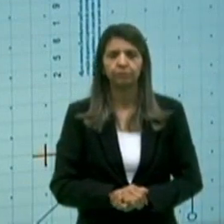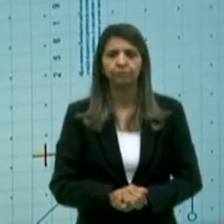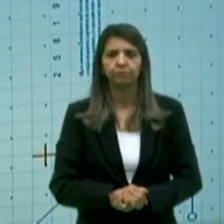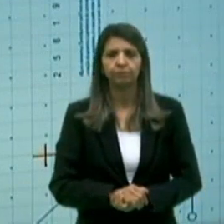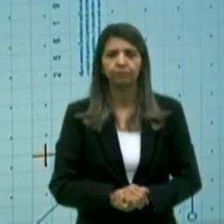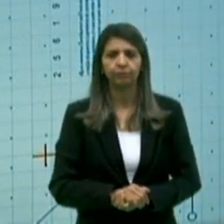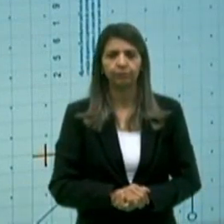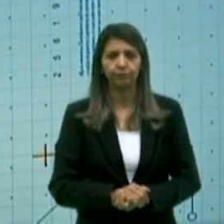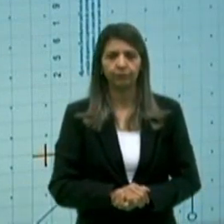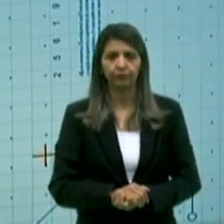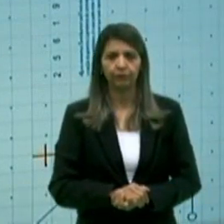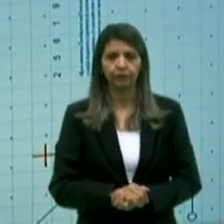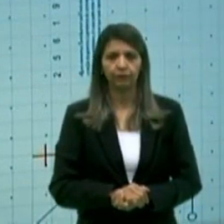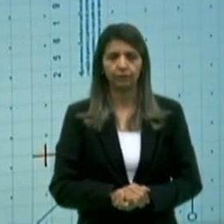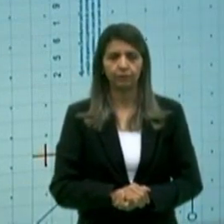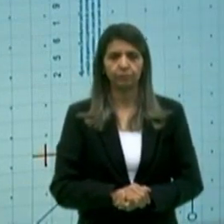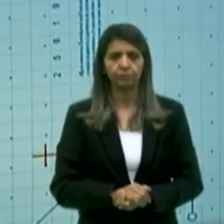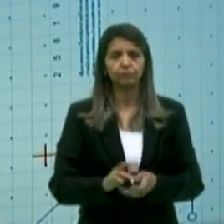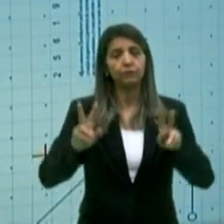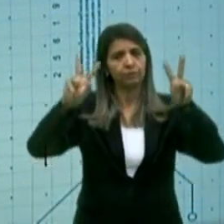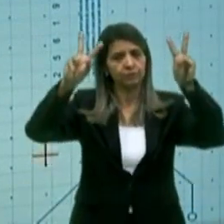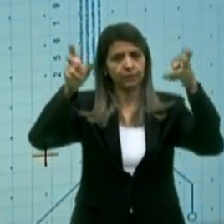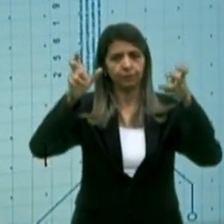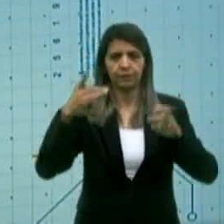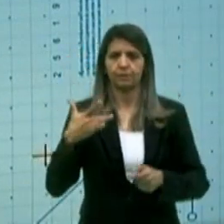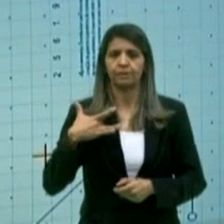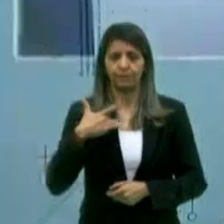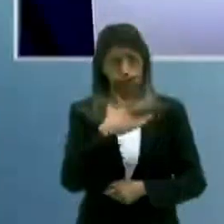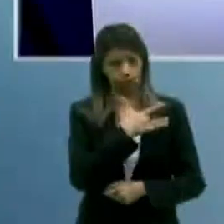O tema agora é saúde.